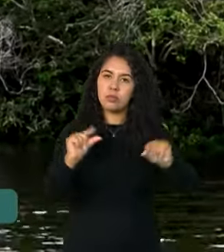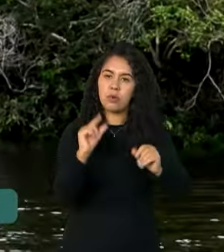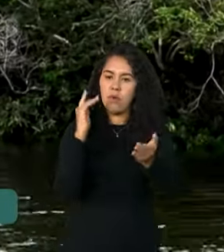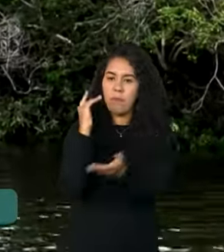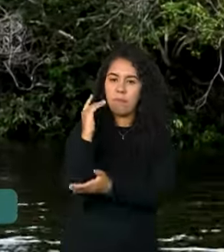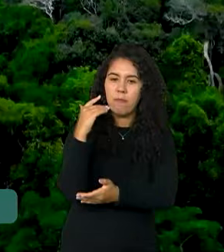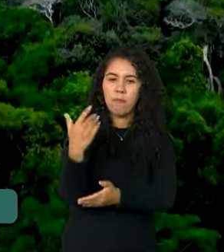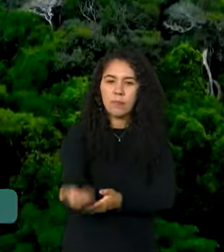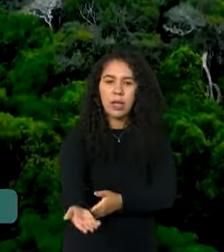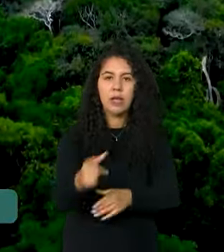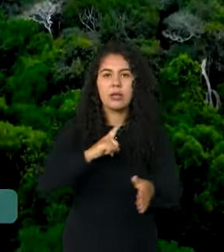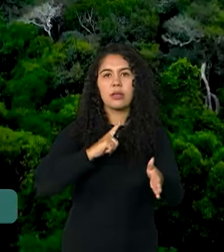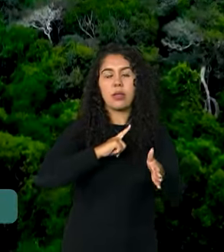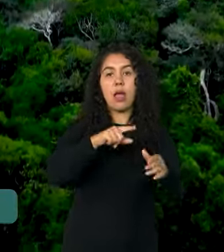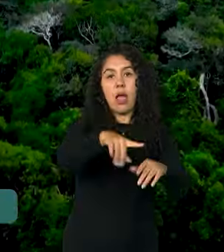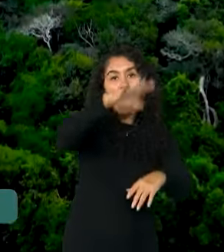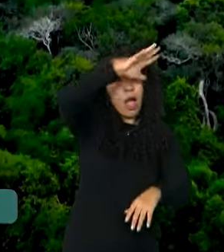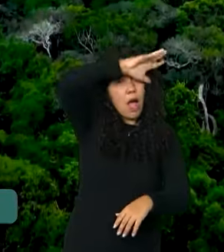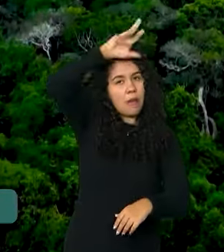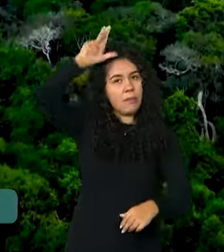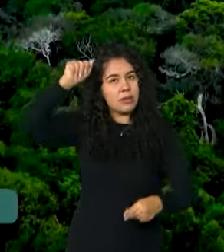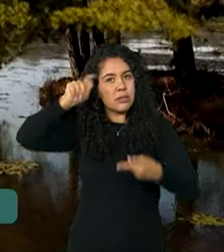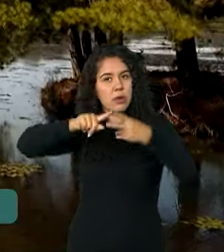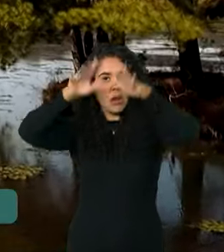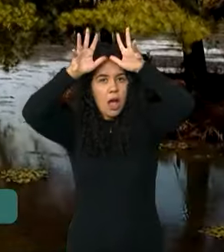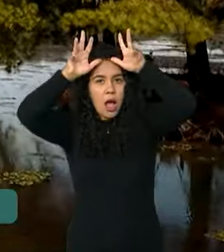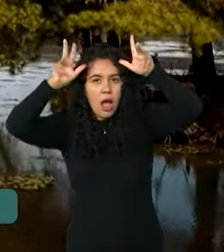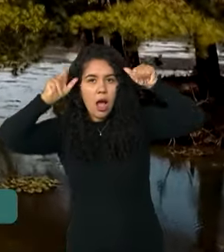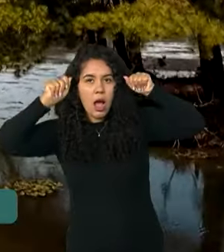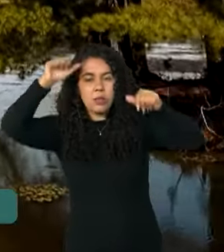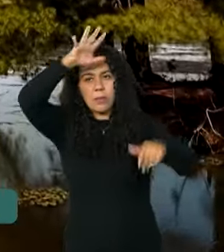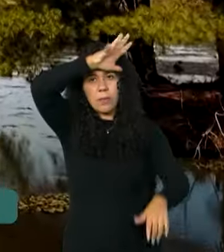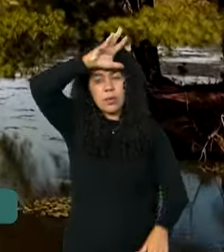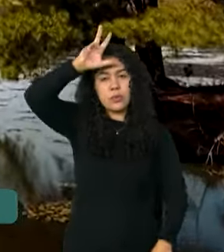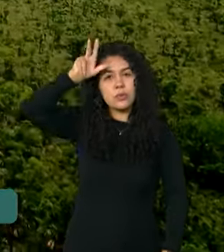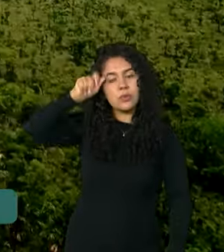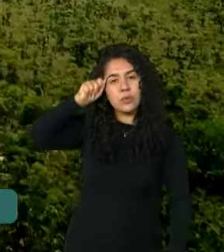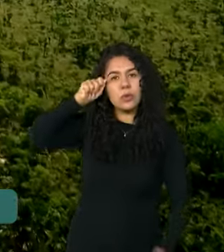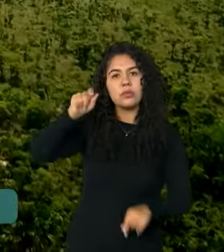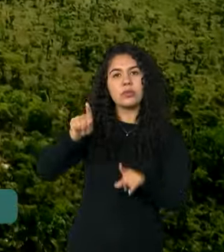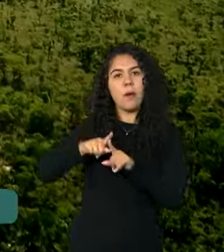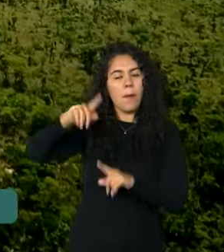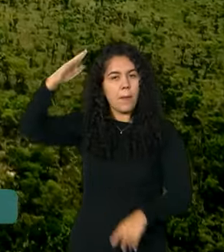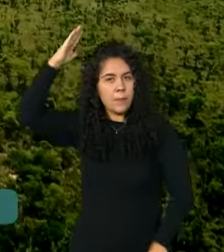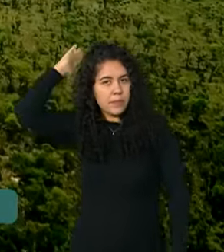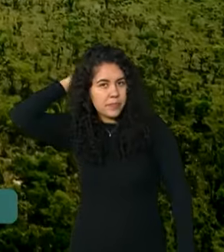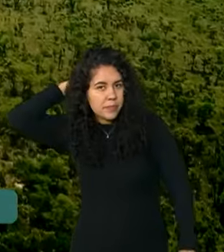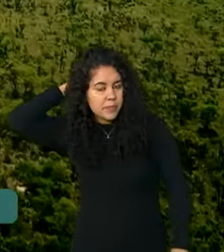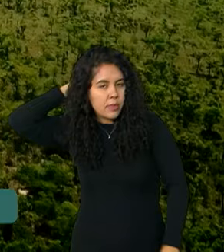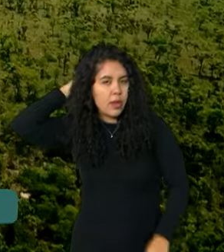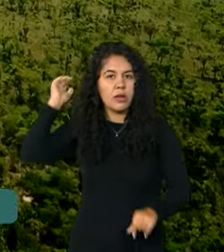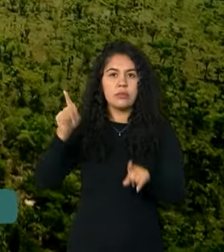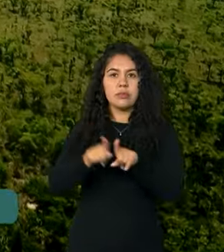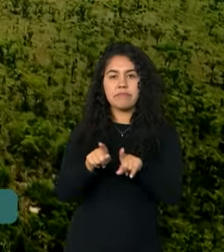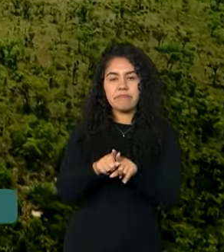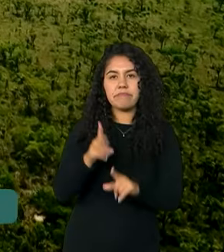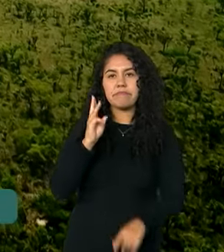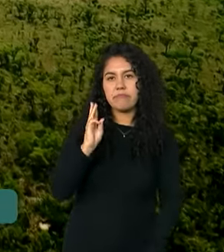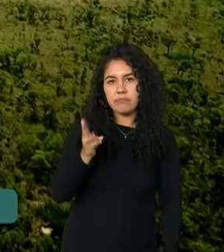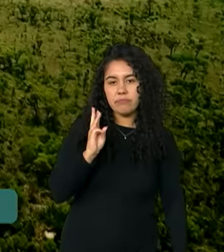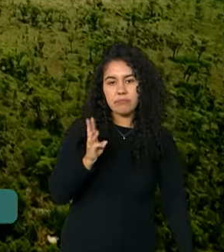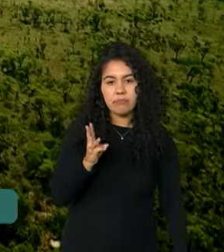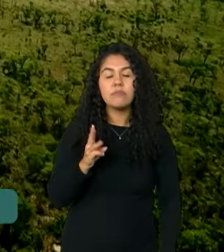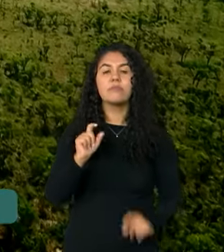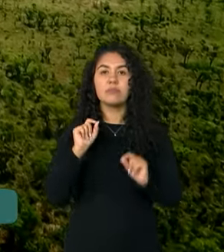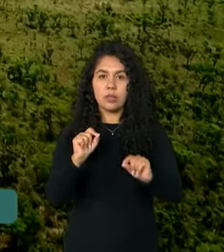Amazonas, Acre, Rondônia, Mato Grosso, Tocantins, Pará e Maranhão. Com o reflorestamento feito pelo